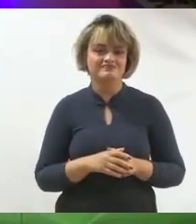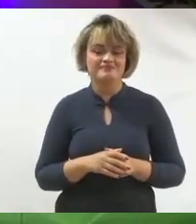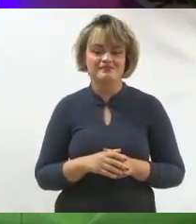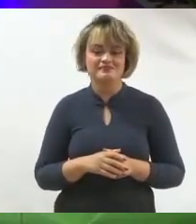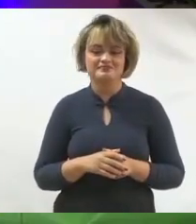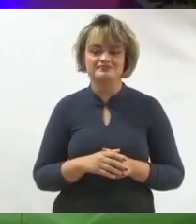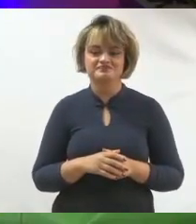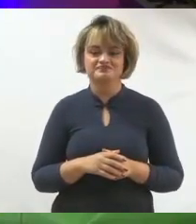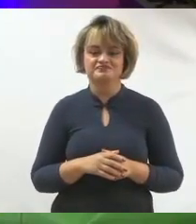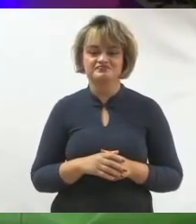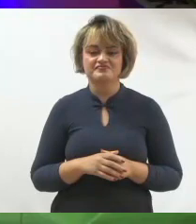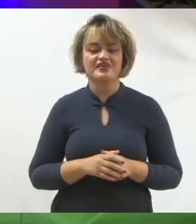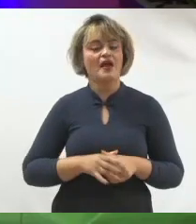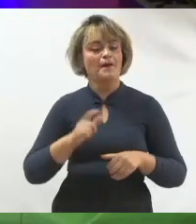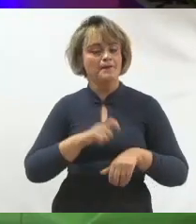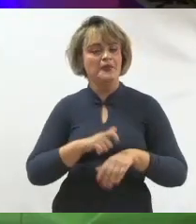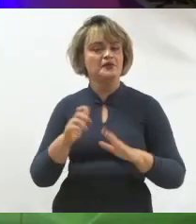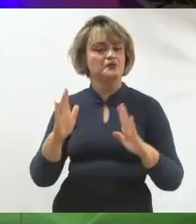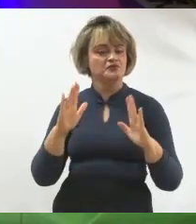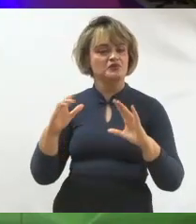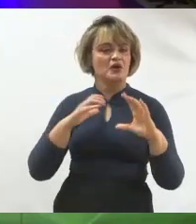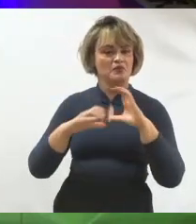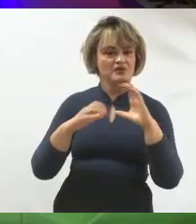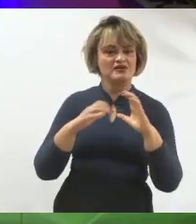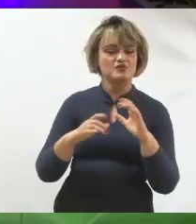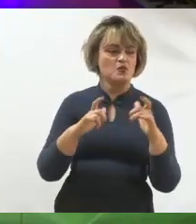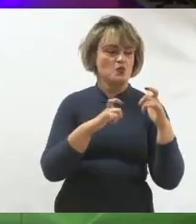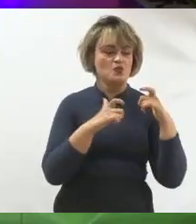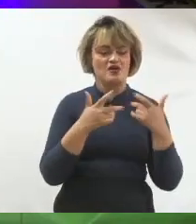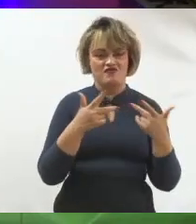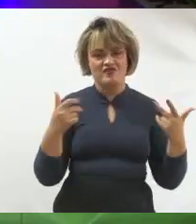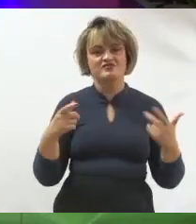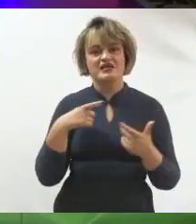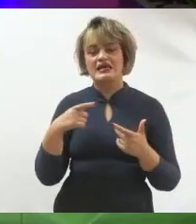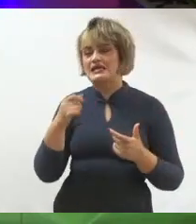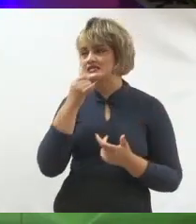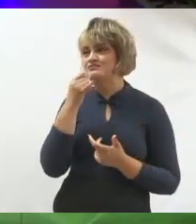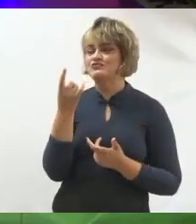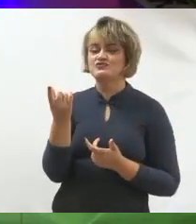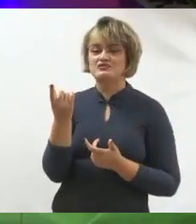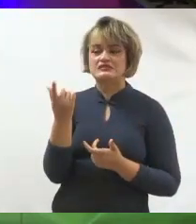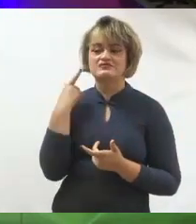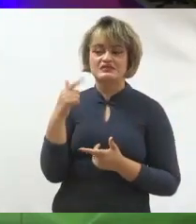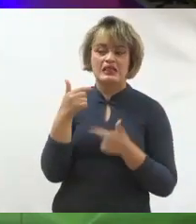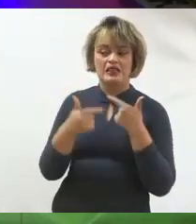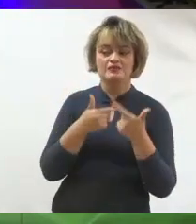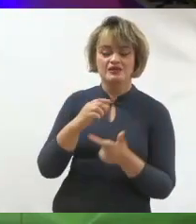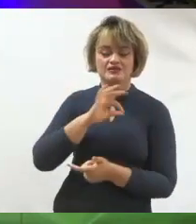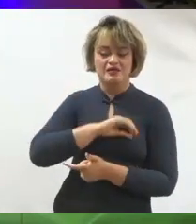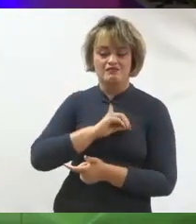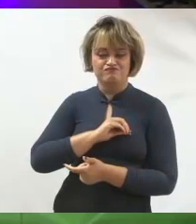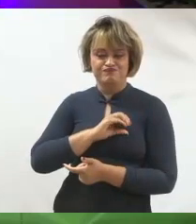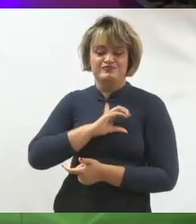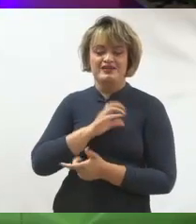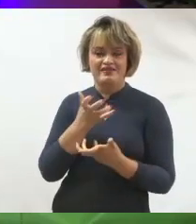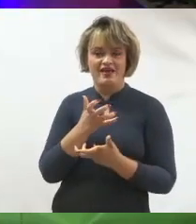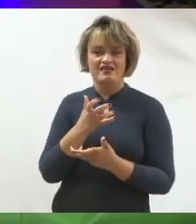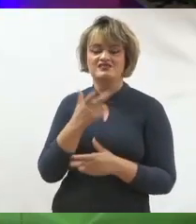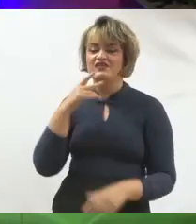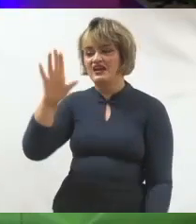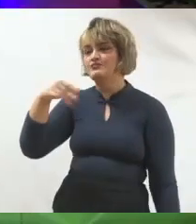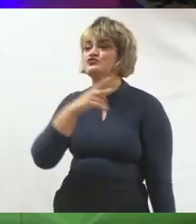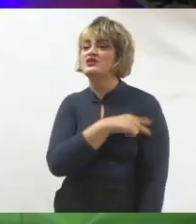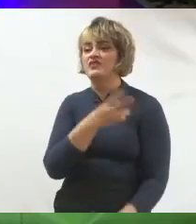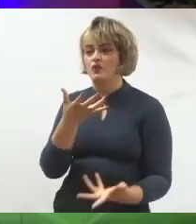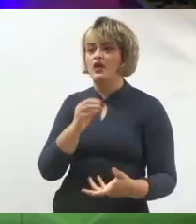Então, as etapas da comunicação estão em todo lugar. Se você vai pedir um aumento no seu trabalho, você vai chegar pedindo um aumento direto para o seu